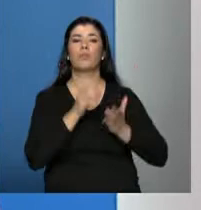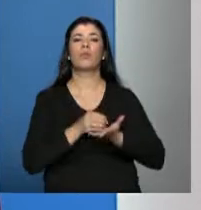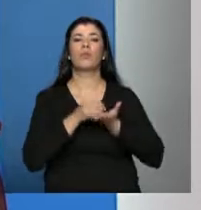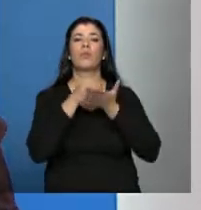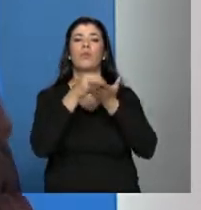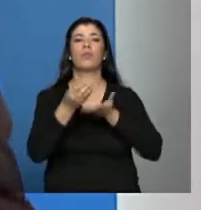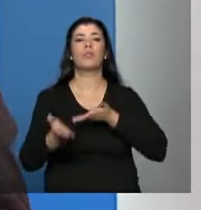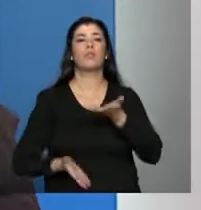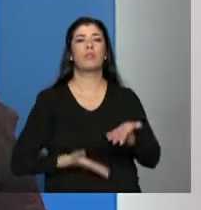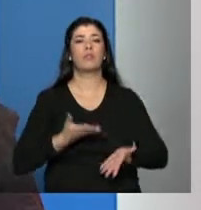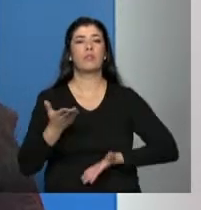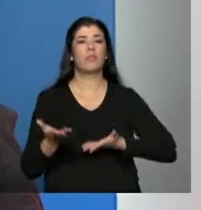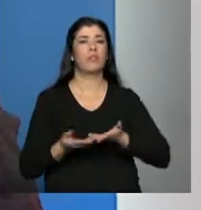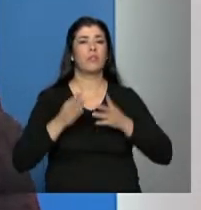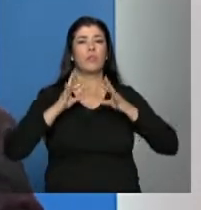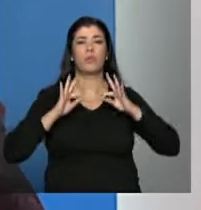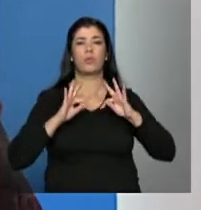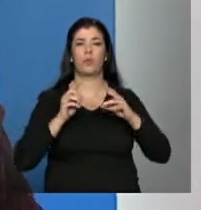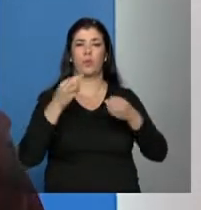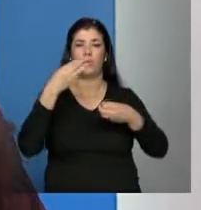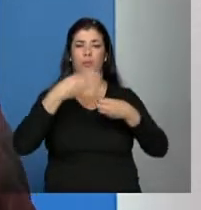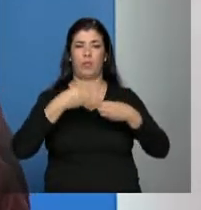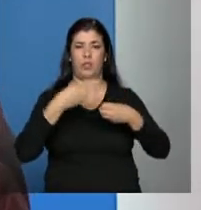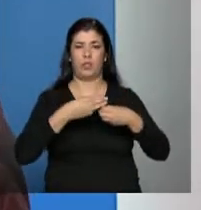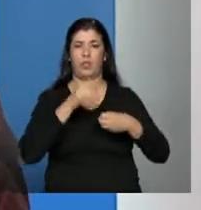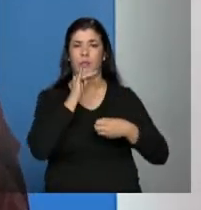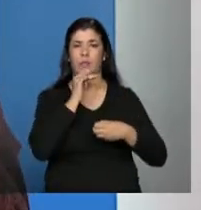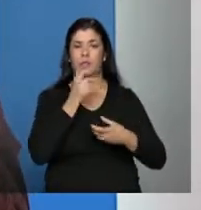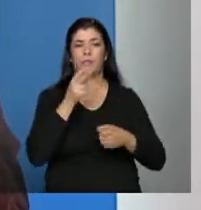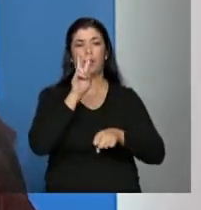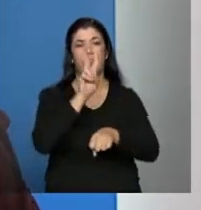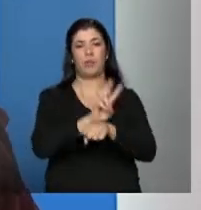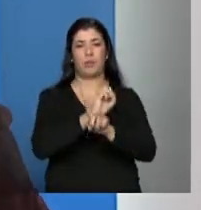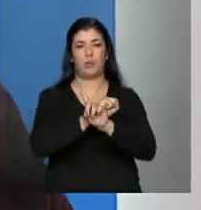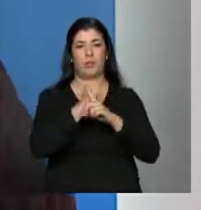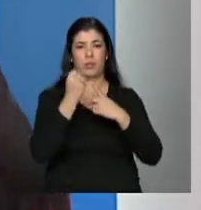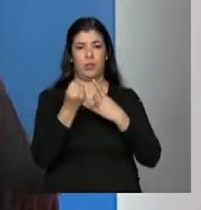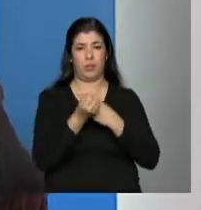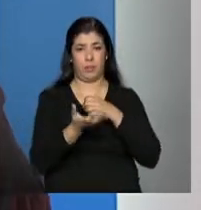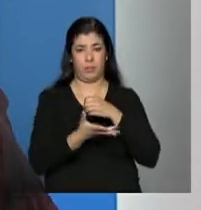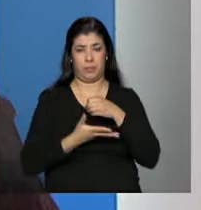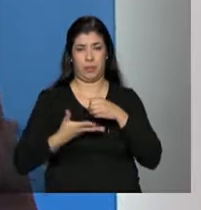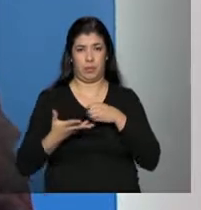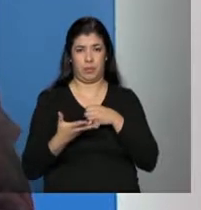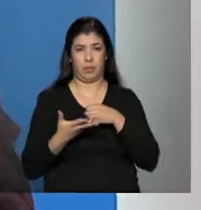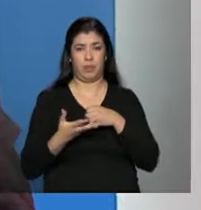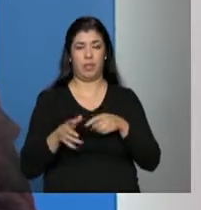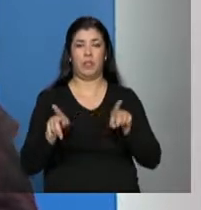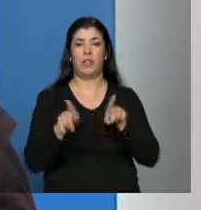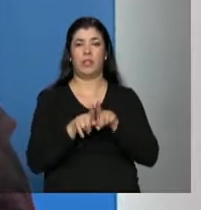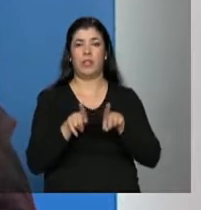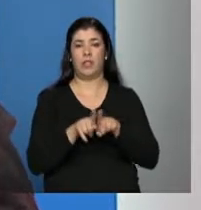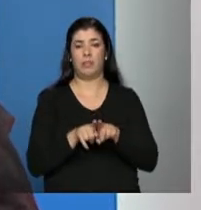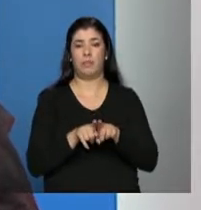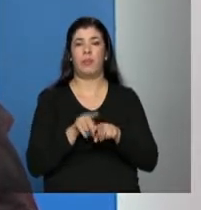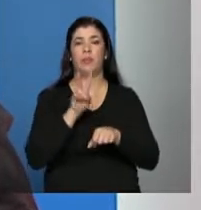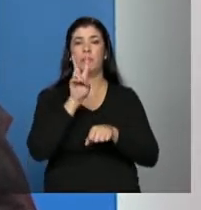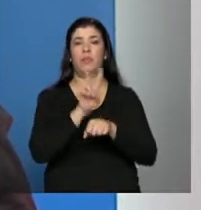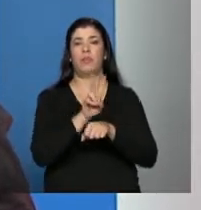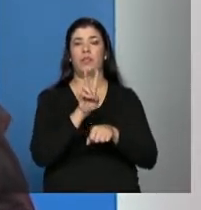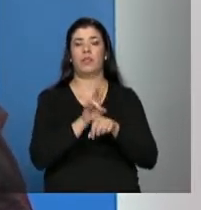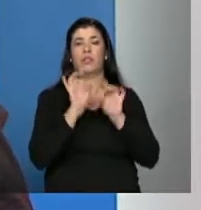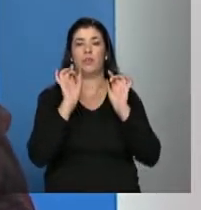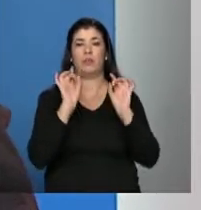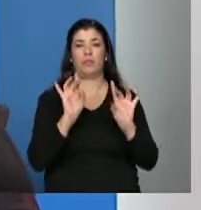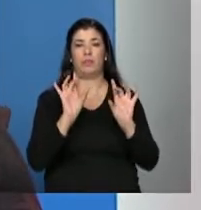de todo o município. Então, traz o serviço da proteção social básica, o serviço da proteção social especial